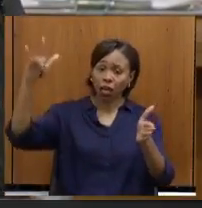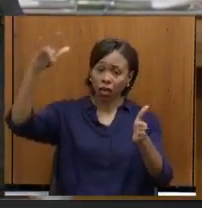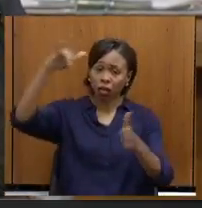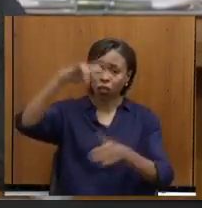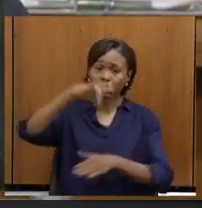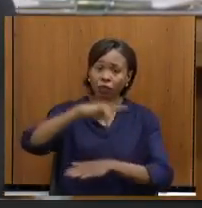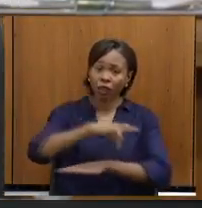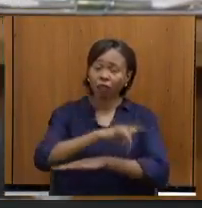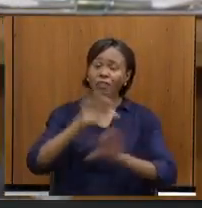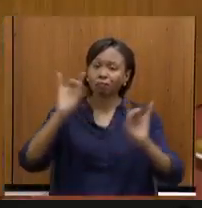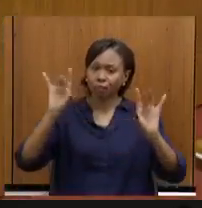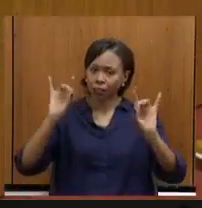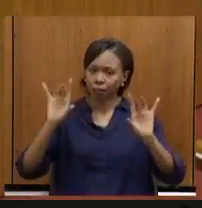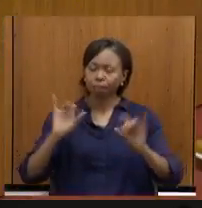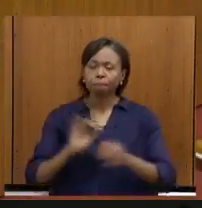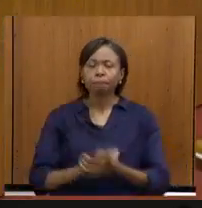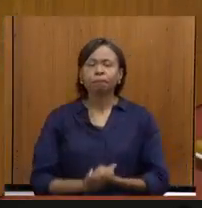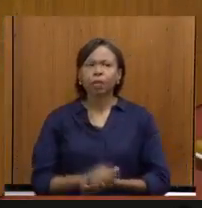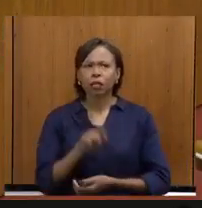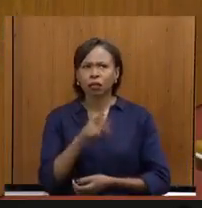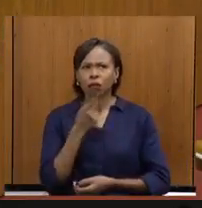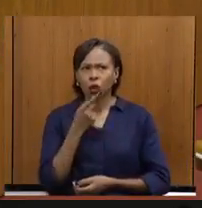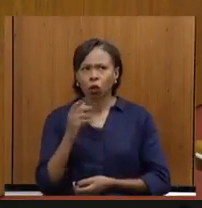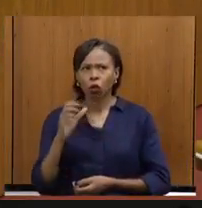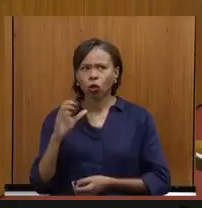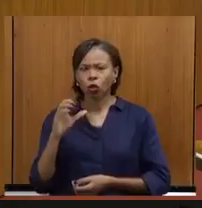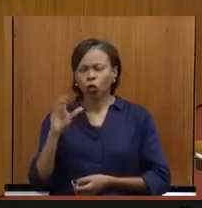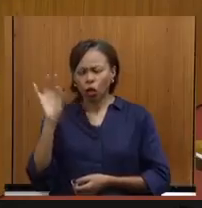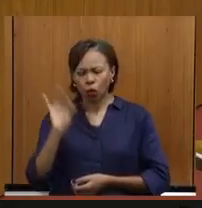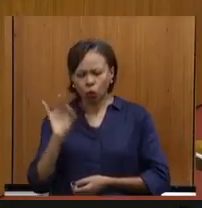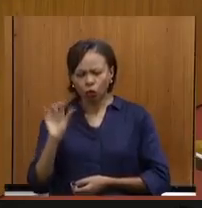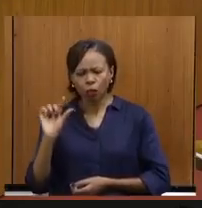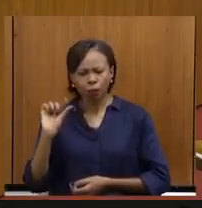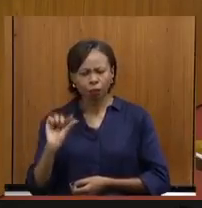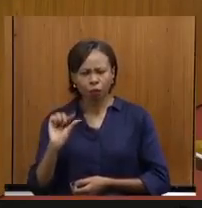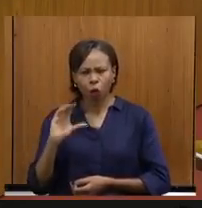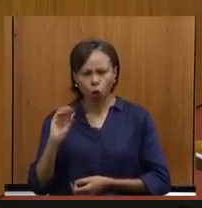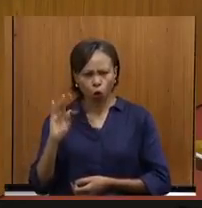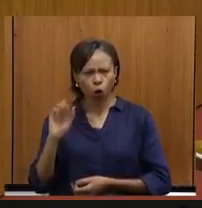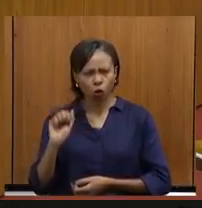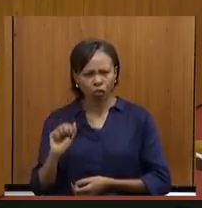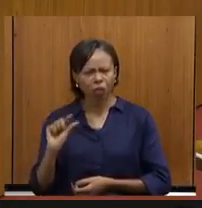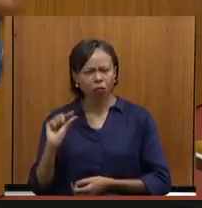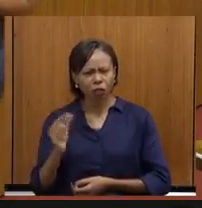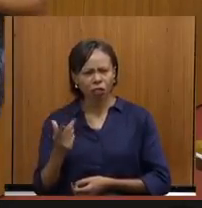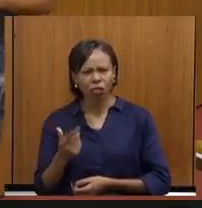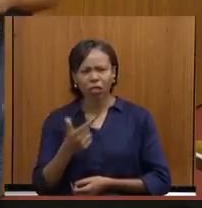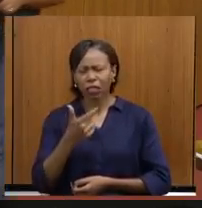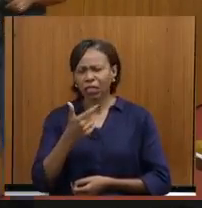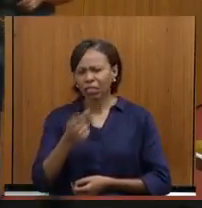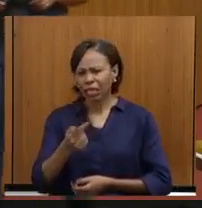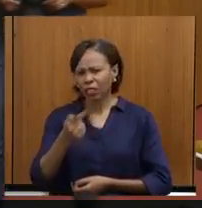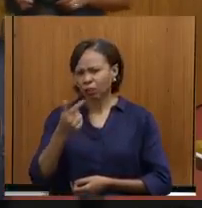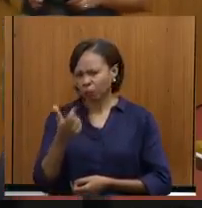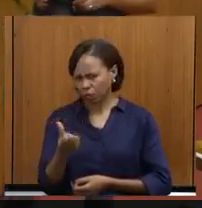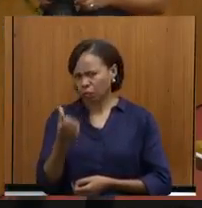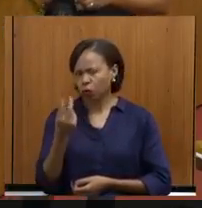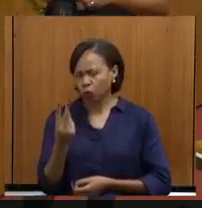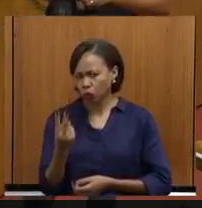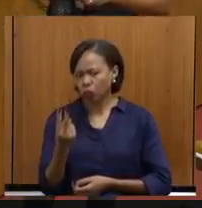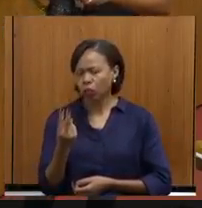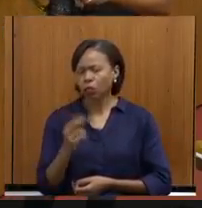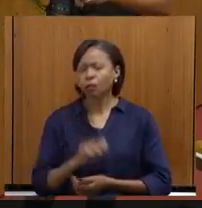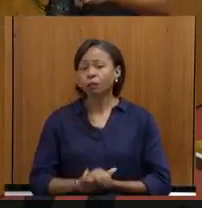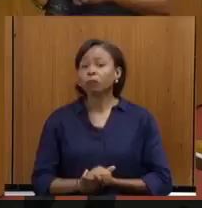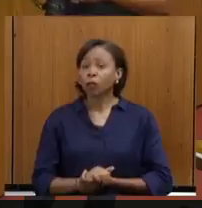bem. O senhor falou da cota mínima 7,62, nós, aqui que fomos o vice-presidente da comissão da PEC de Furnas, nós